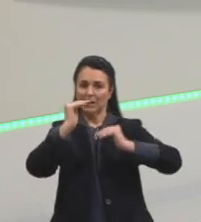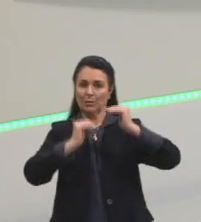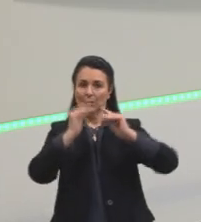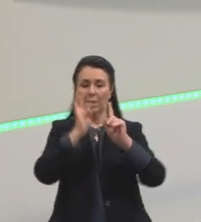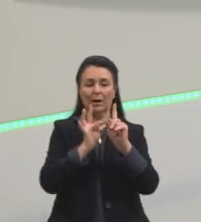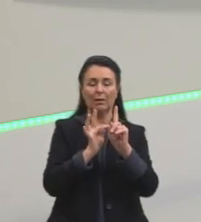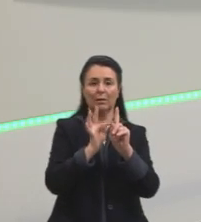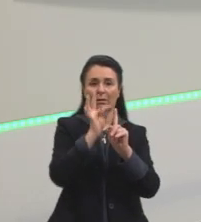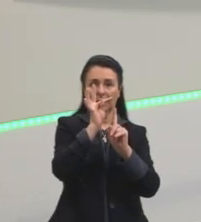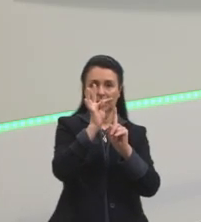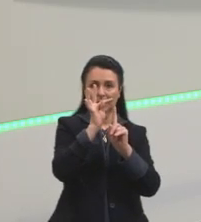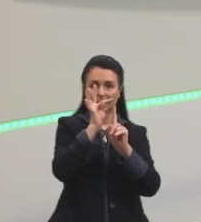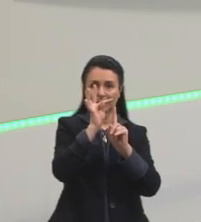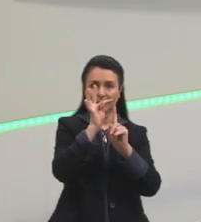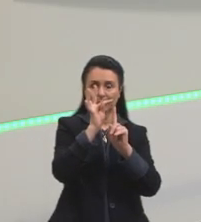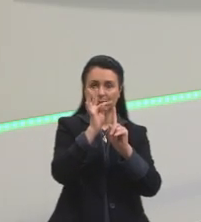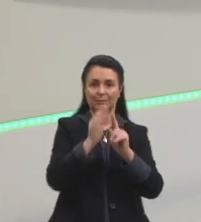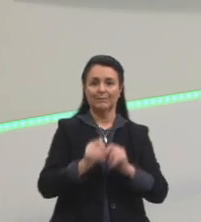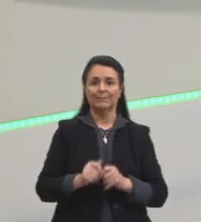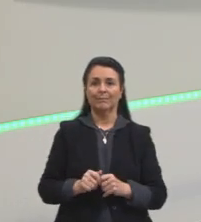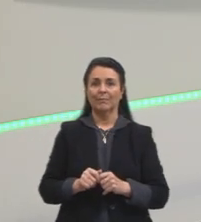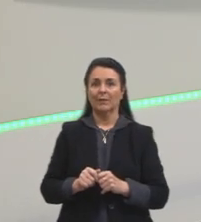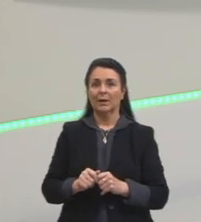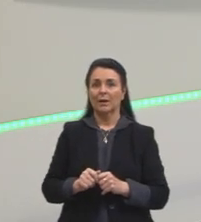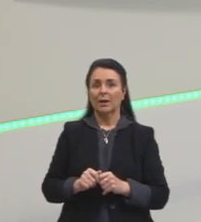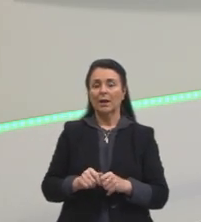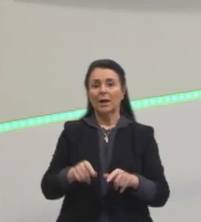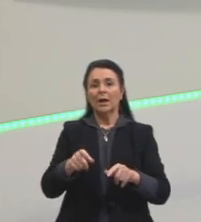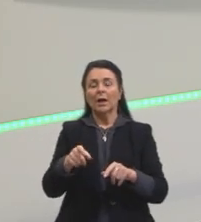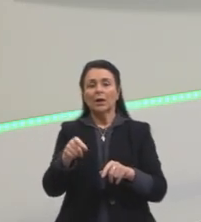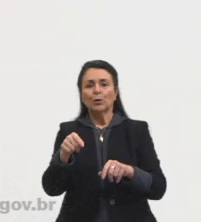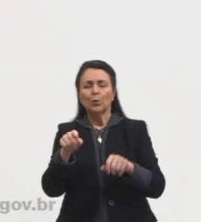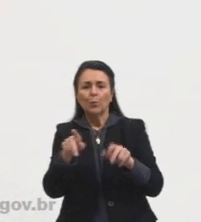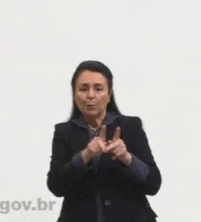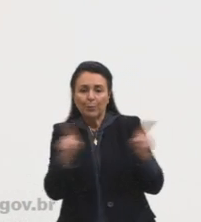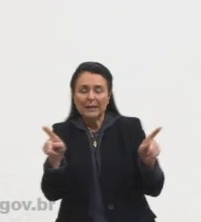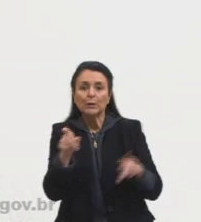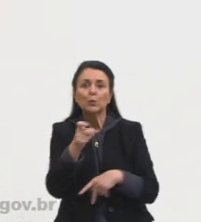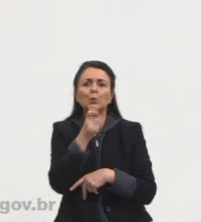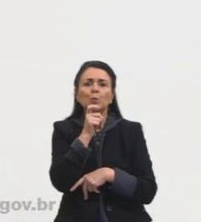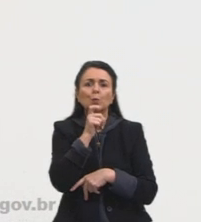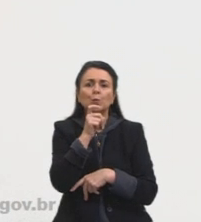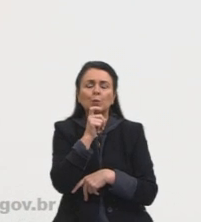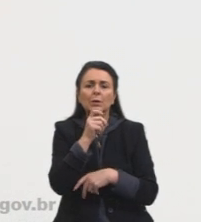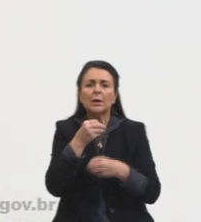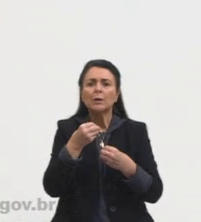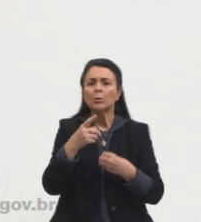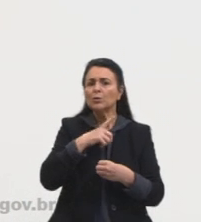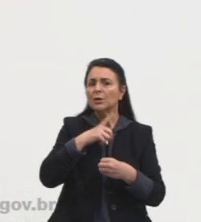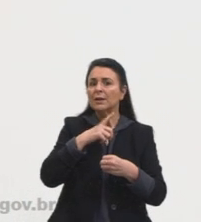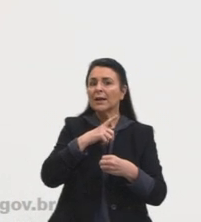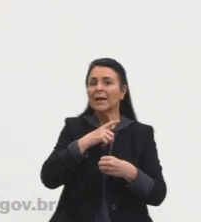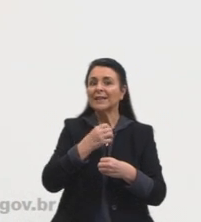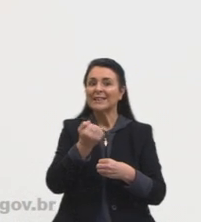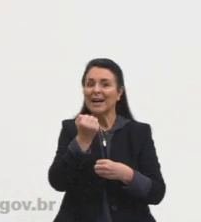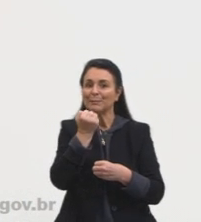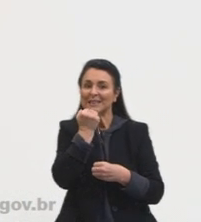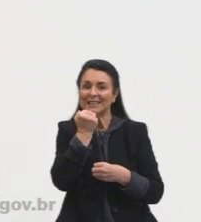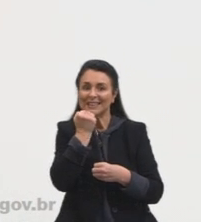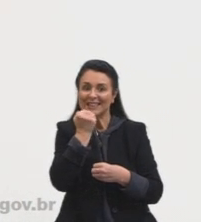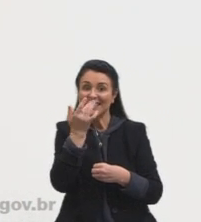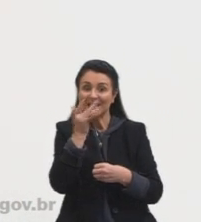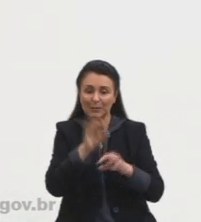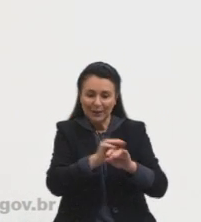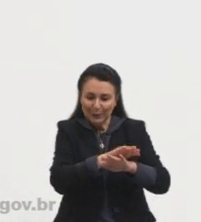temperatura. Tá, gurizada? Lembra? Durante o inverno, por exemplo, onde é que nós vamos ter a geada? Justamente em